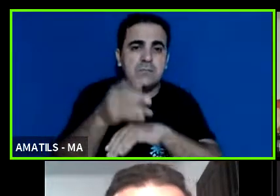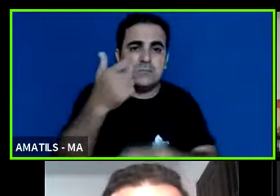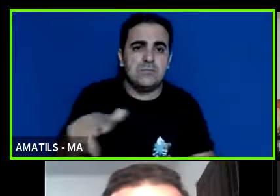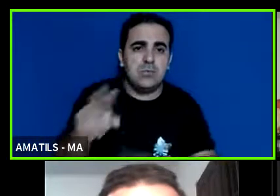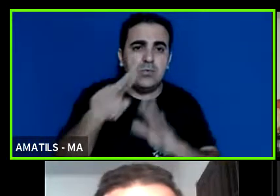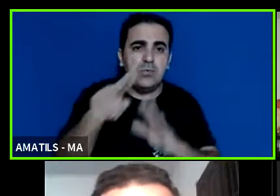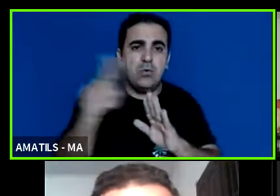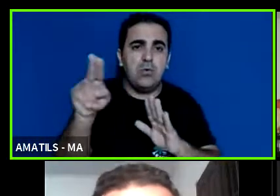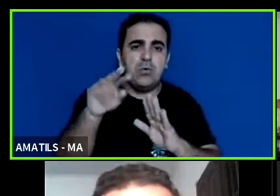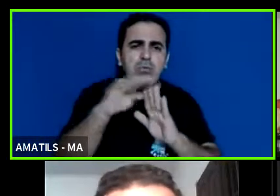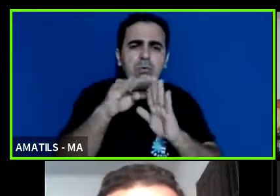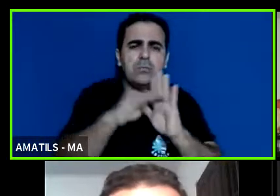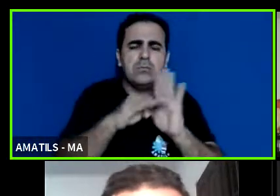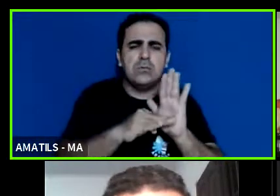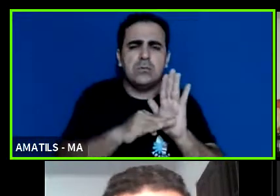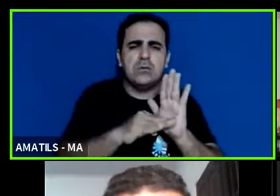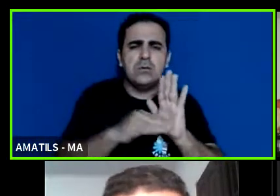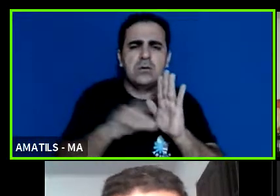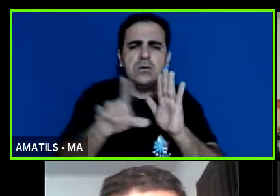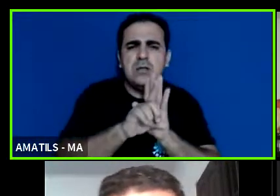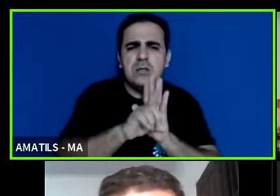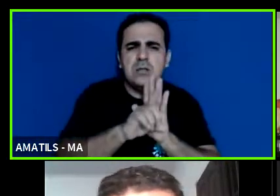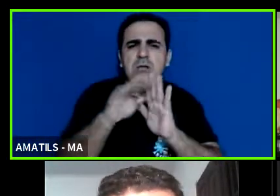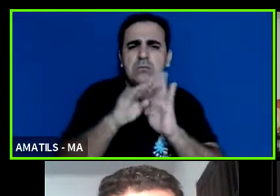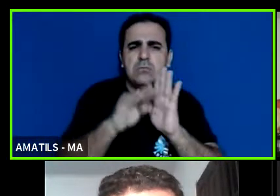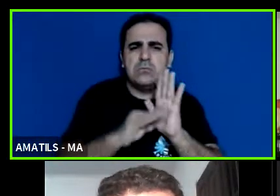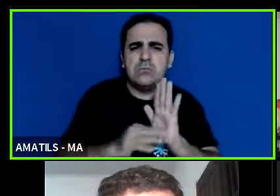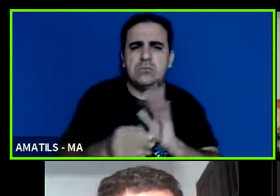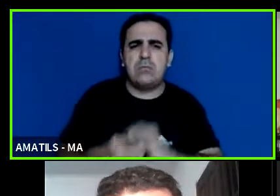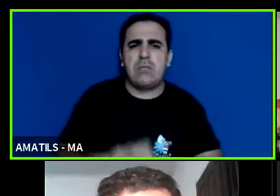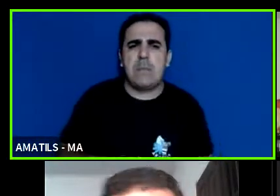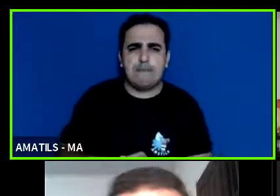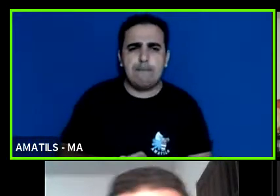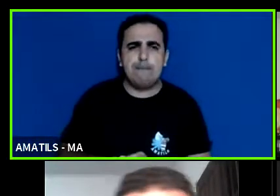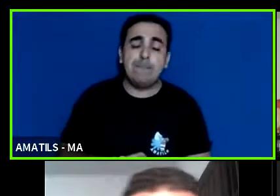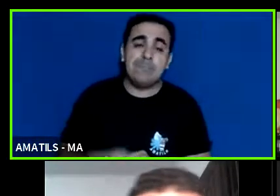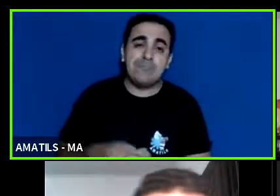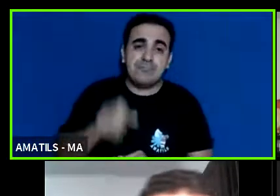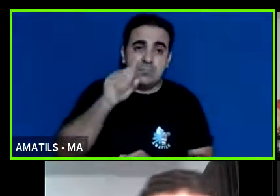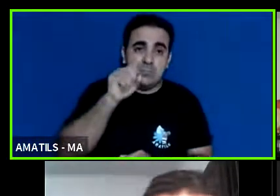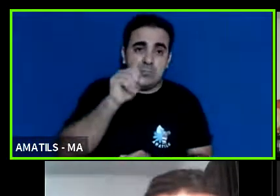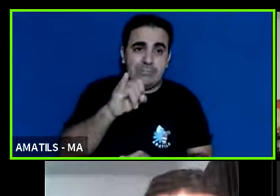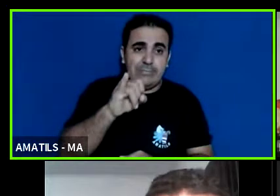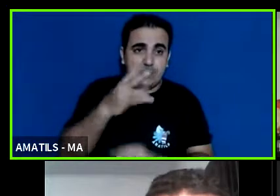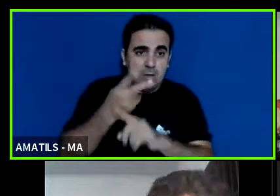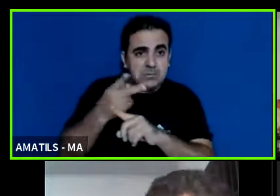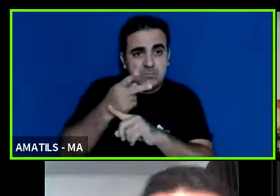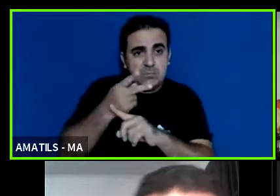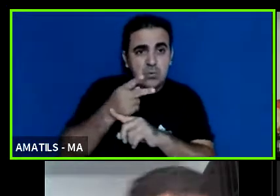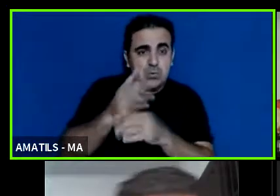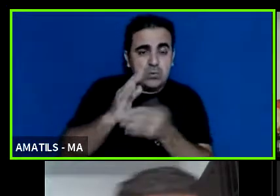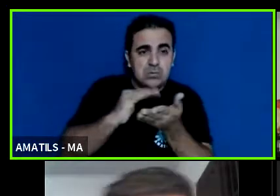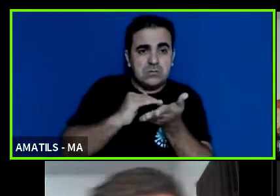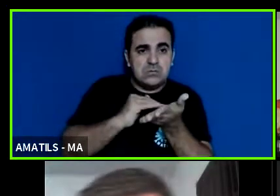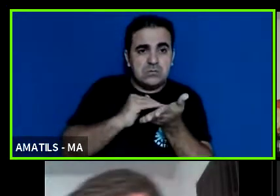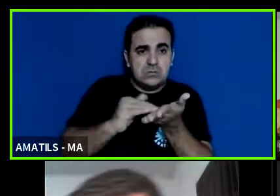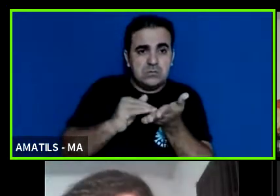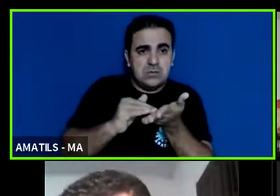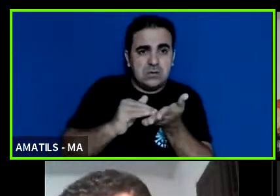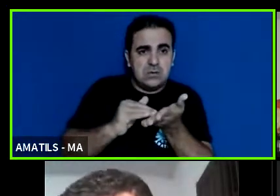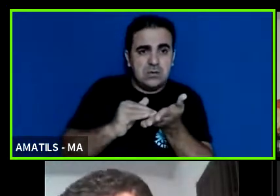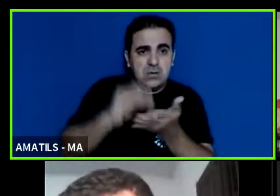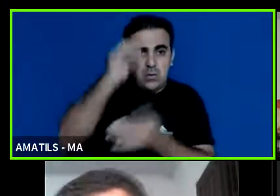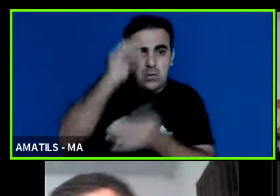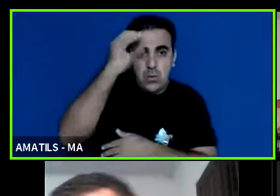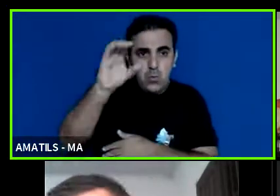o nome da lei do projeto e tal e se caso a gente procurar a secretaria de cultura da